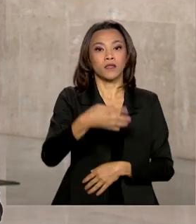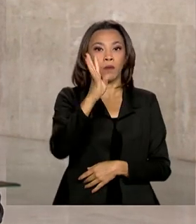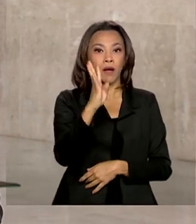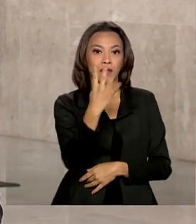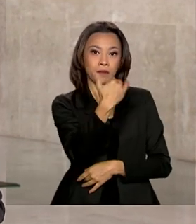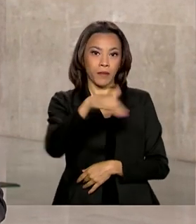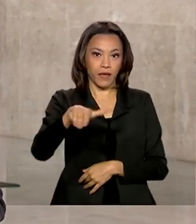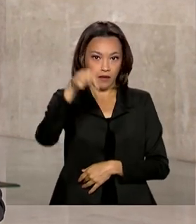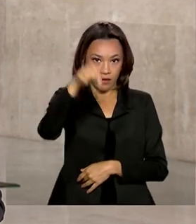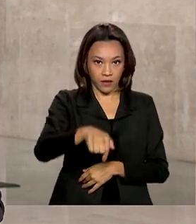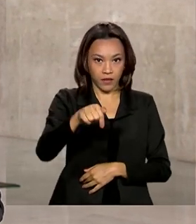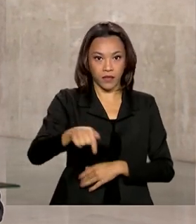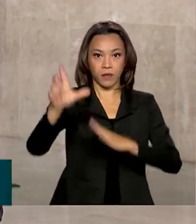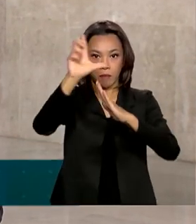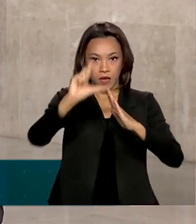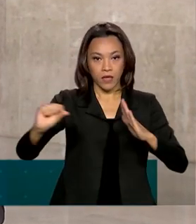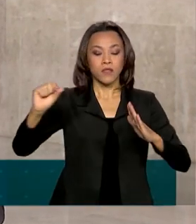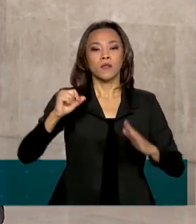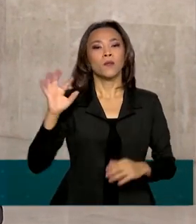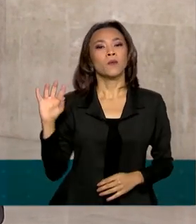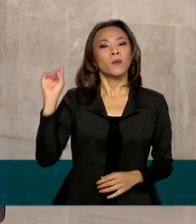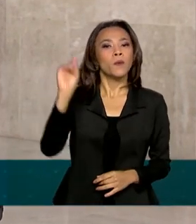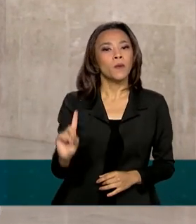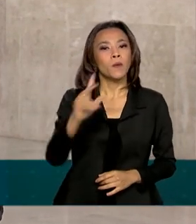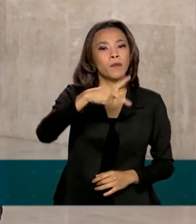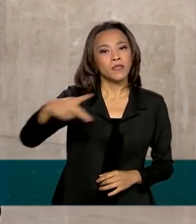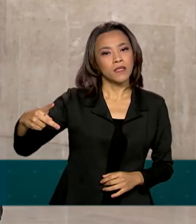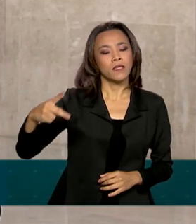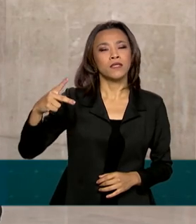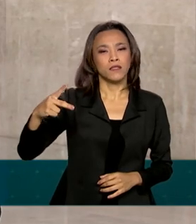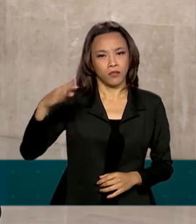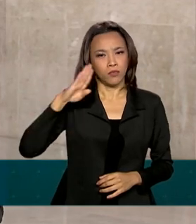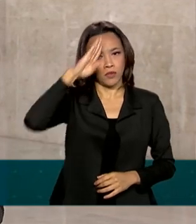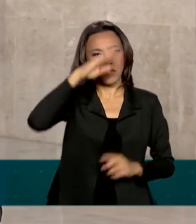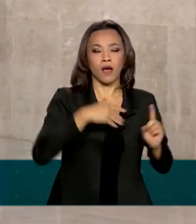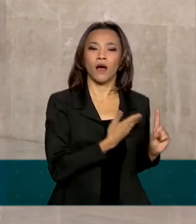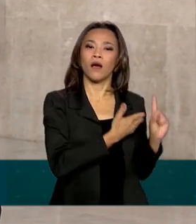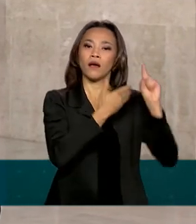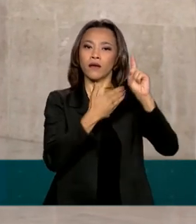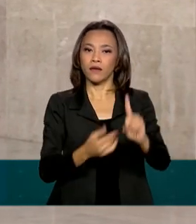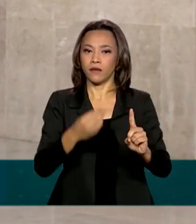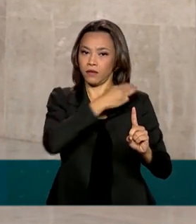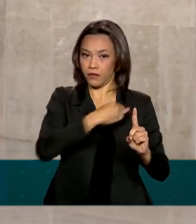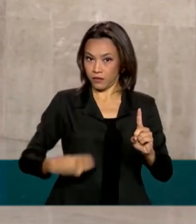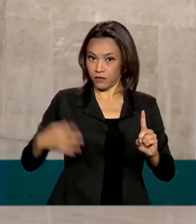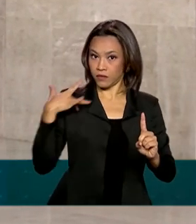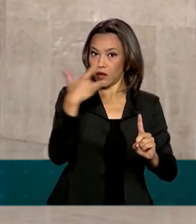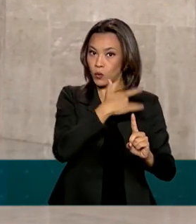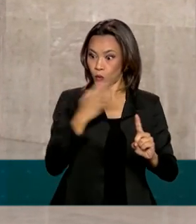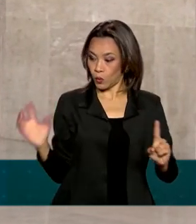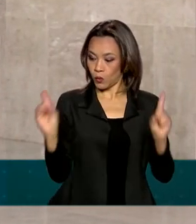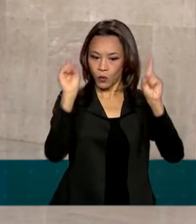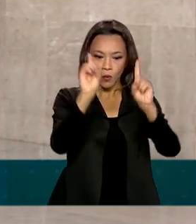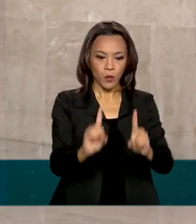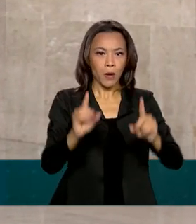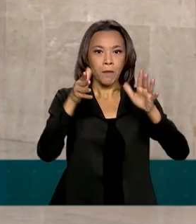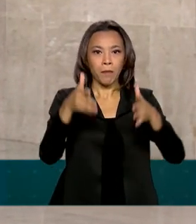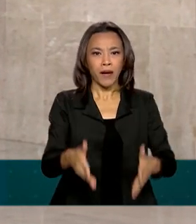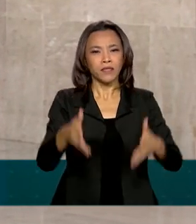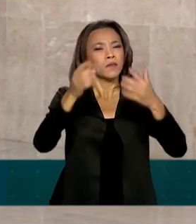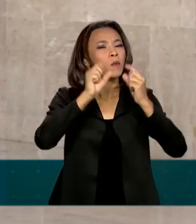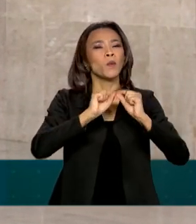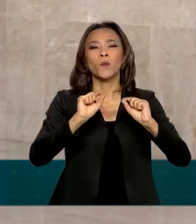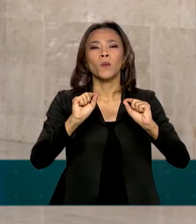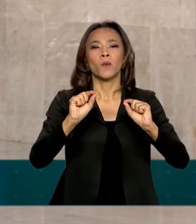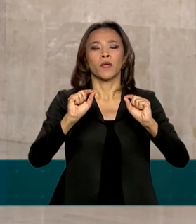Palácio do Planalto, o presidente Jair Bolsonaro, junto do ministro da Saúde, Eduardo Pazuello, eles participam do lançamento de uma campanha,